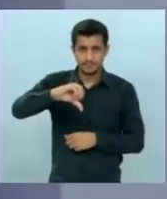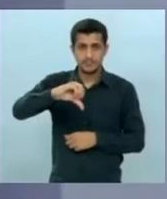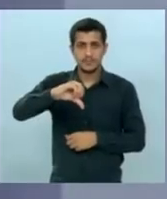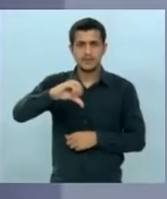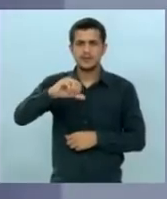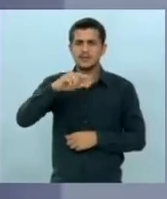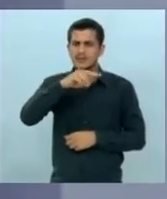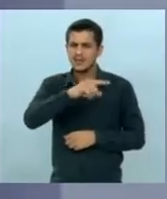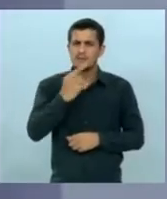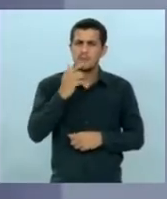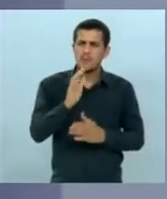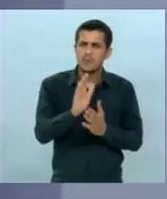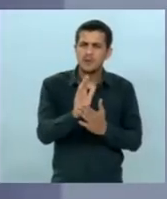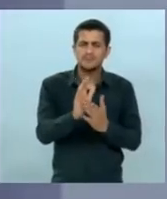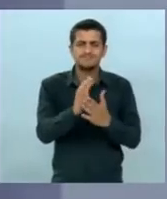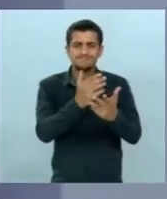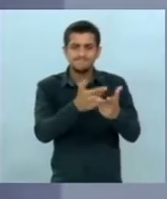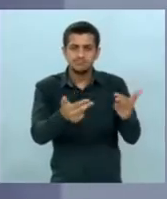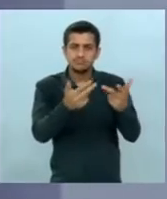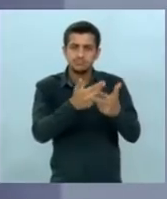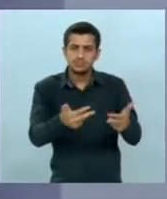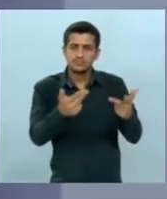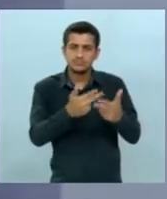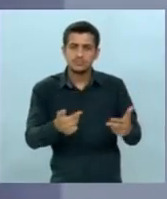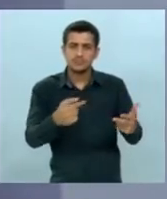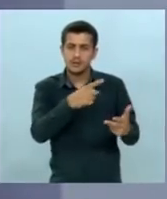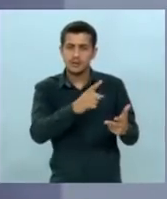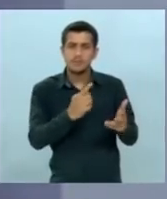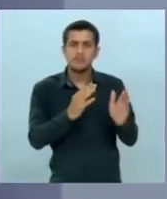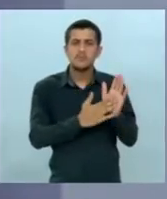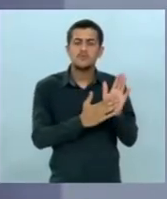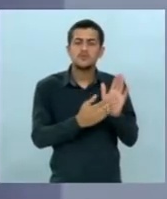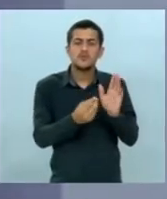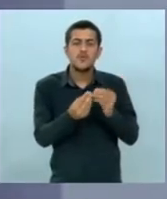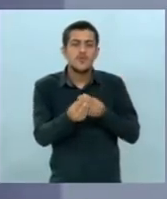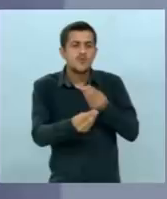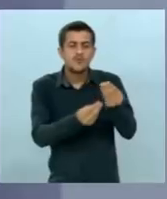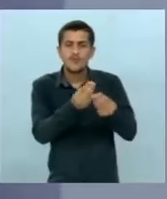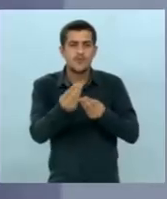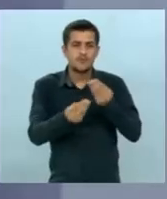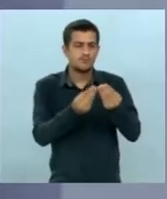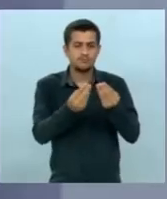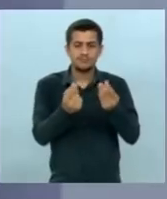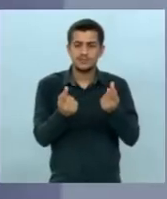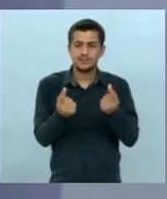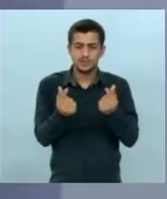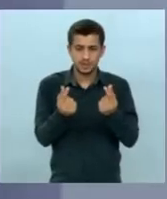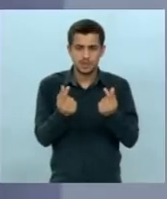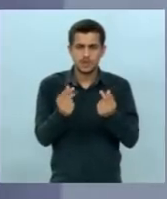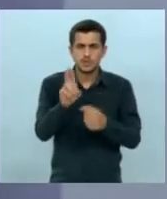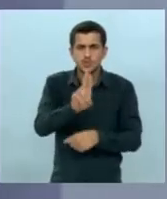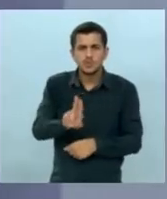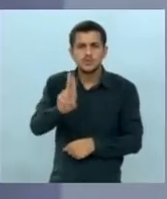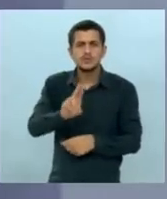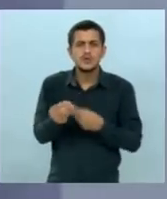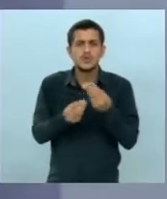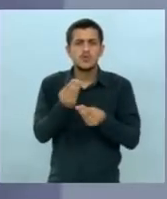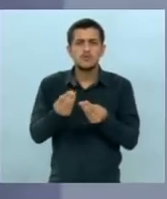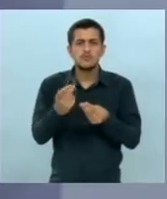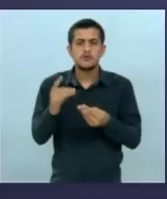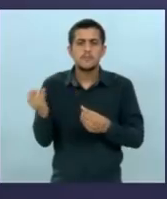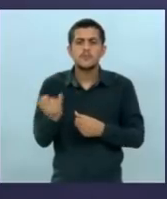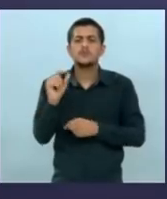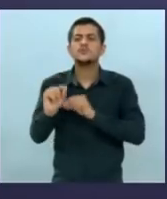mirabolantes que eu vejo no seu plano de governo, como você vai gastar esse dinheiro e quais são as suas prioridades?